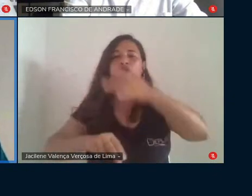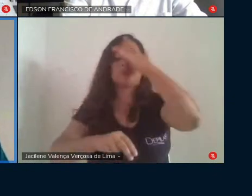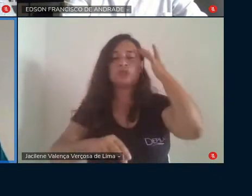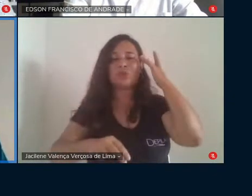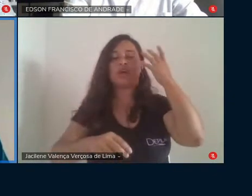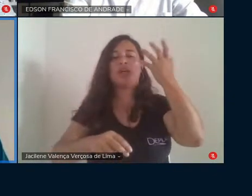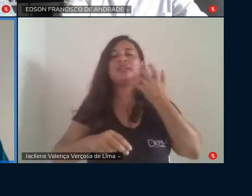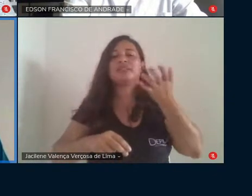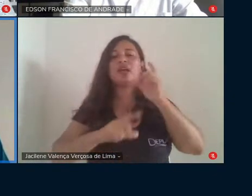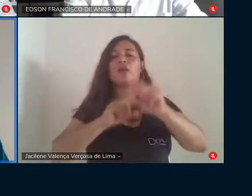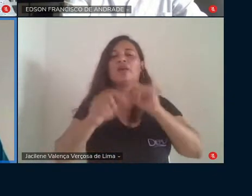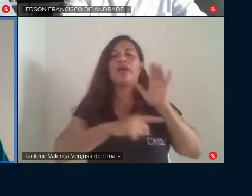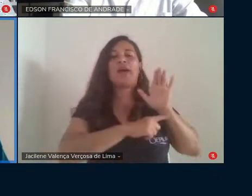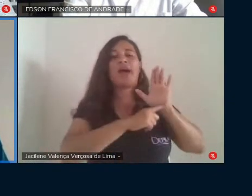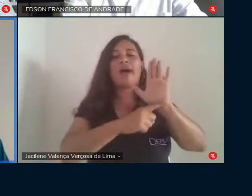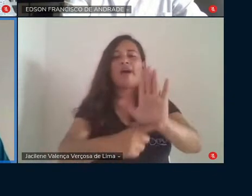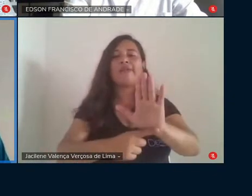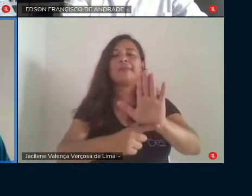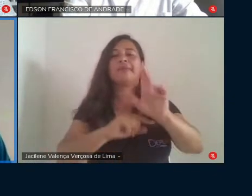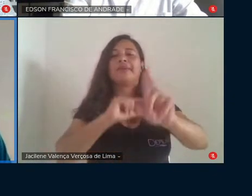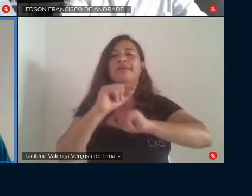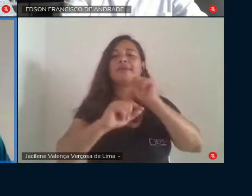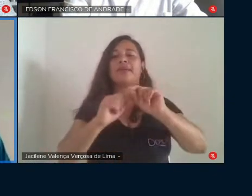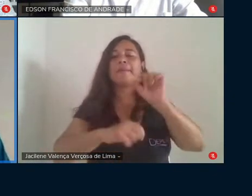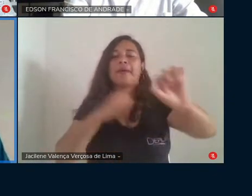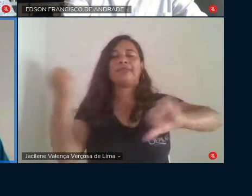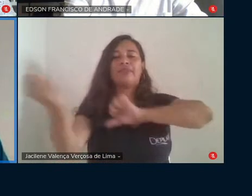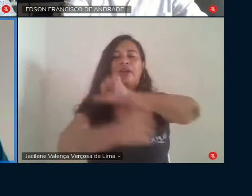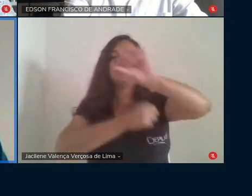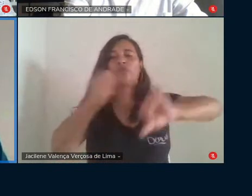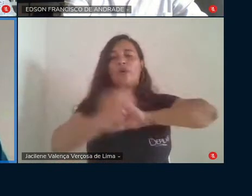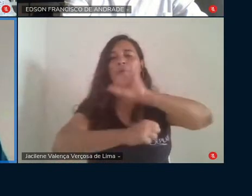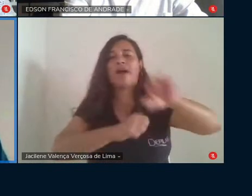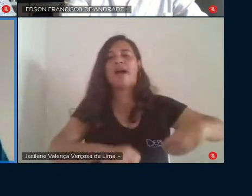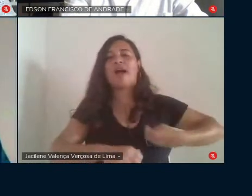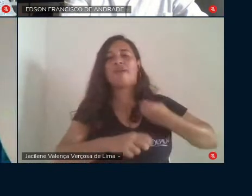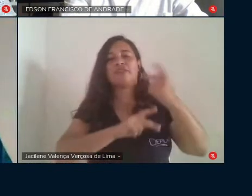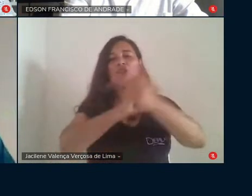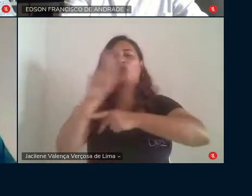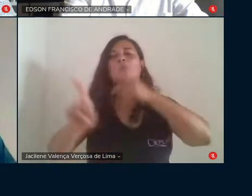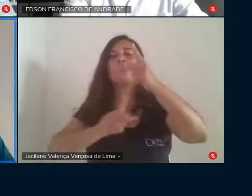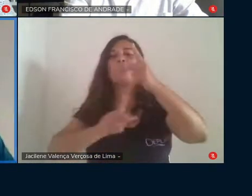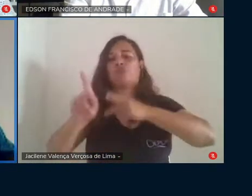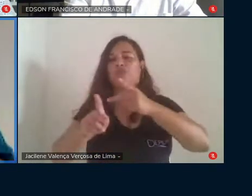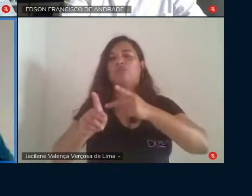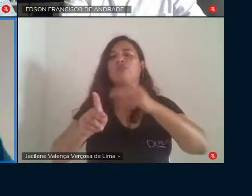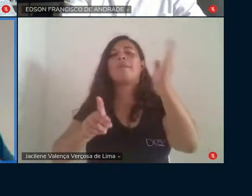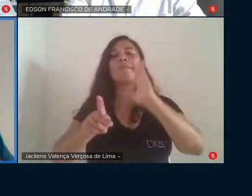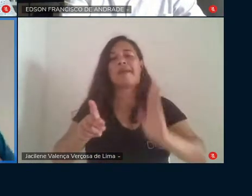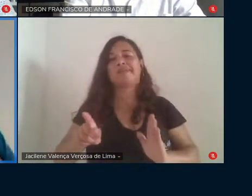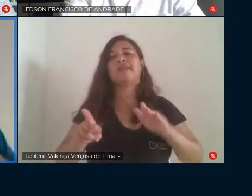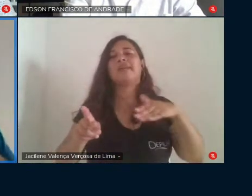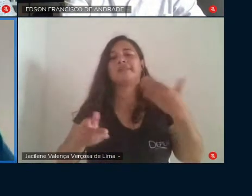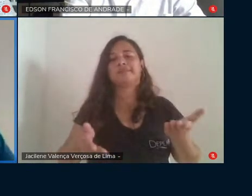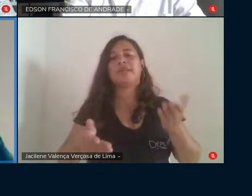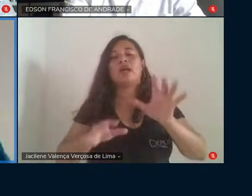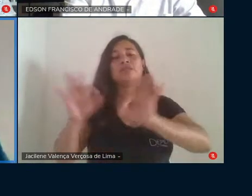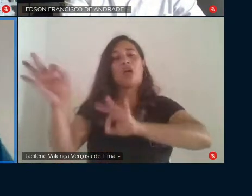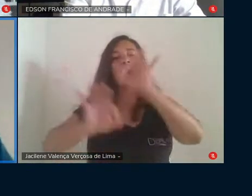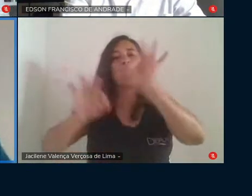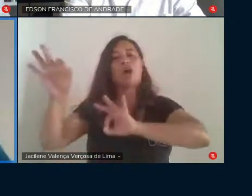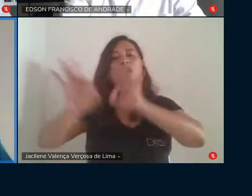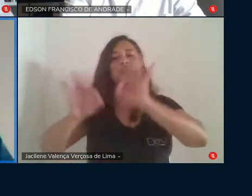a contribuir para transformar a vida do povo brasileiro. Essa organização